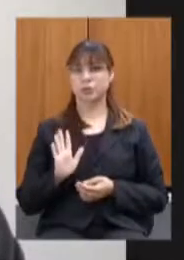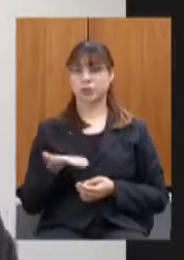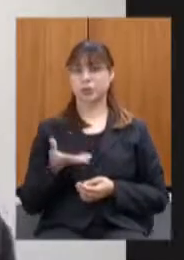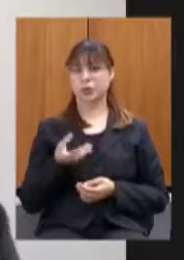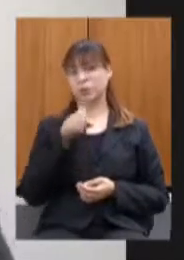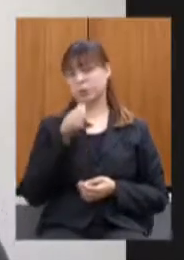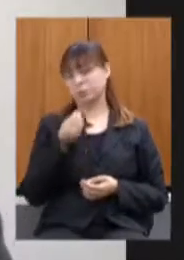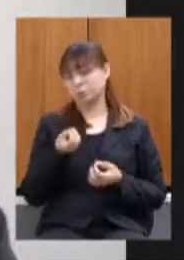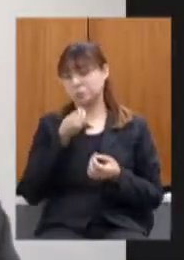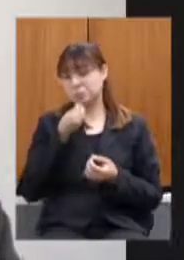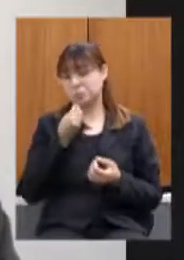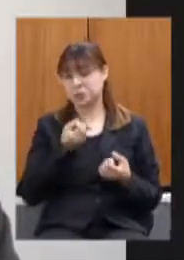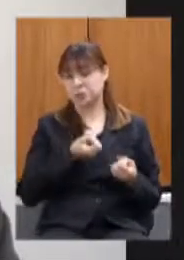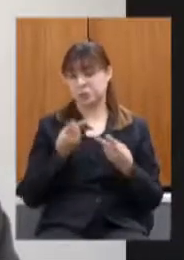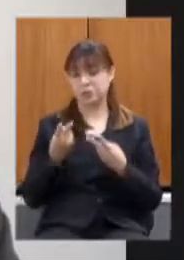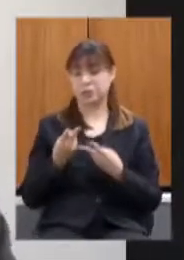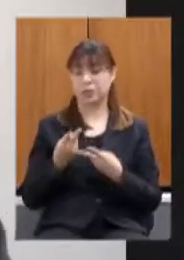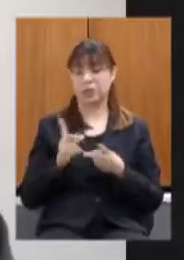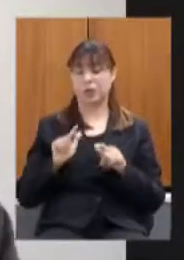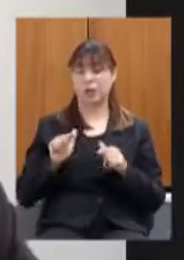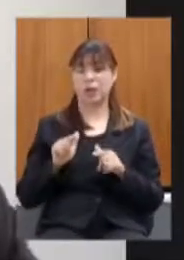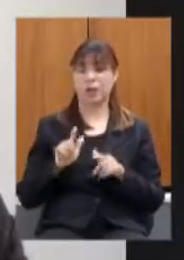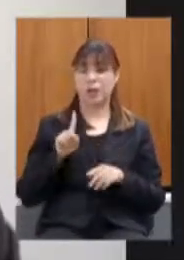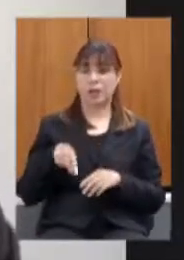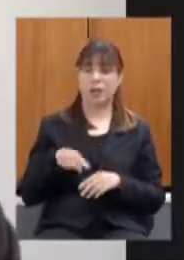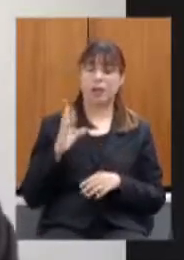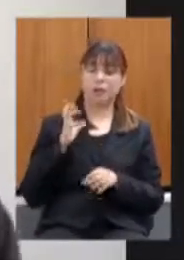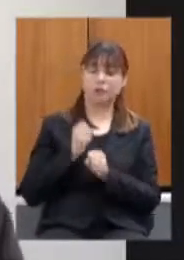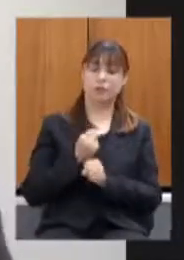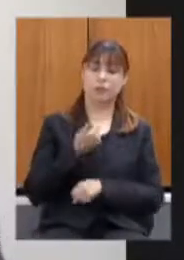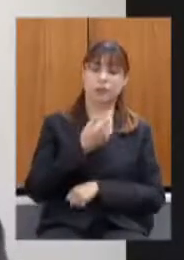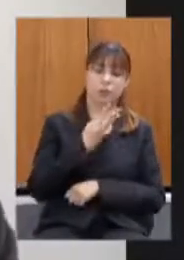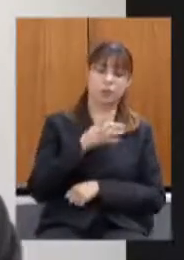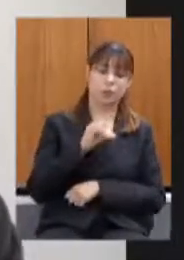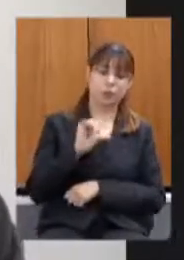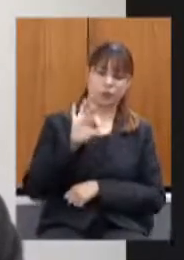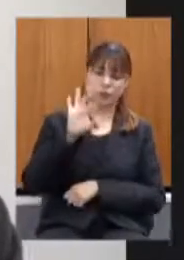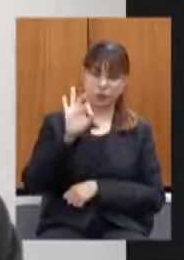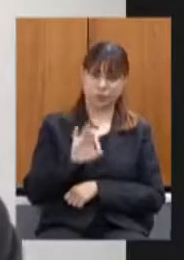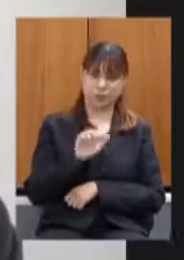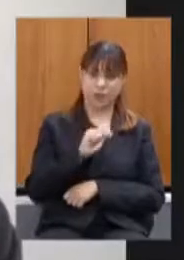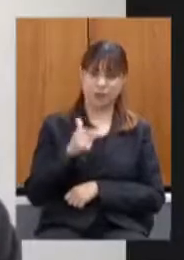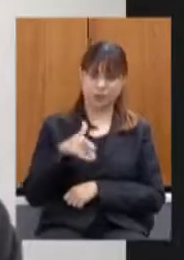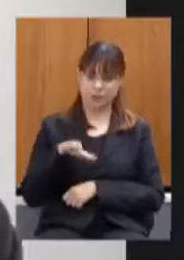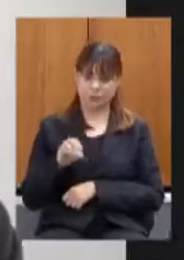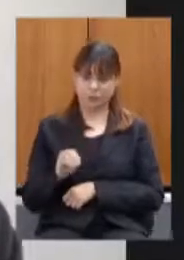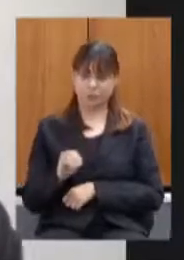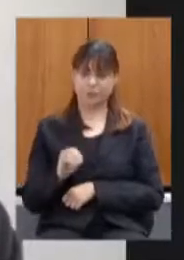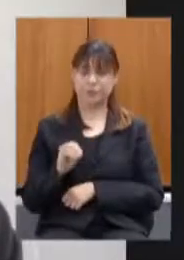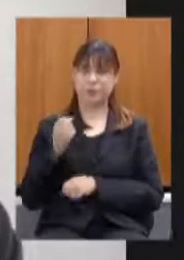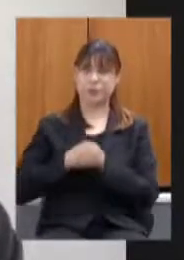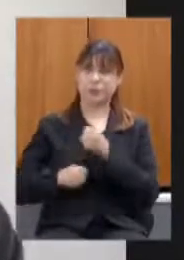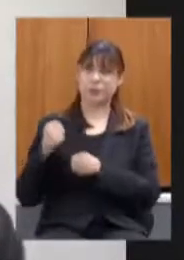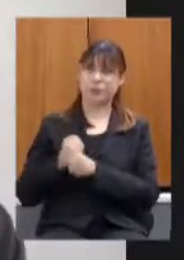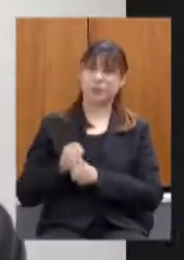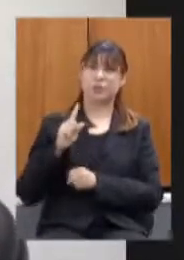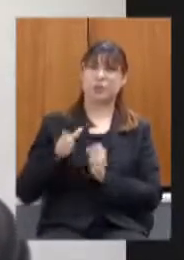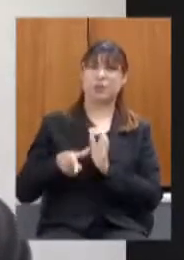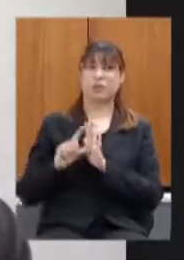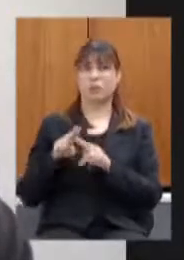49% das assuntos ano passado foi a antecipação por 10 anos